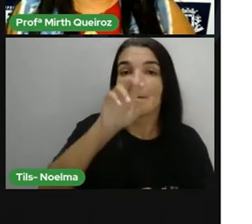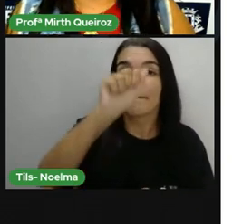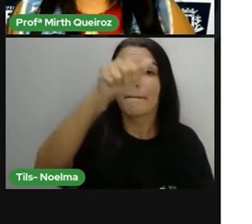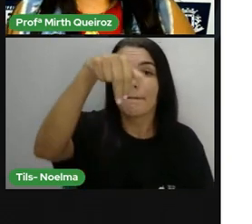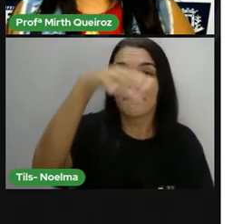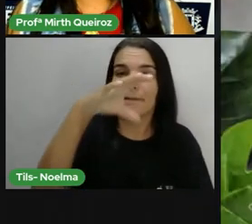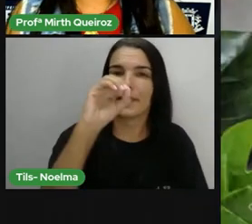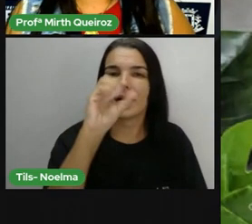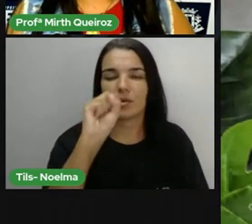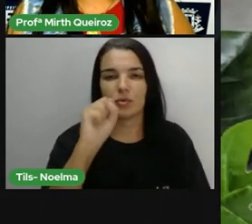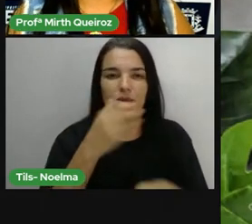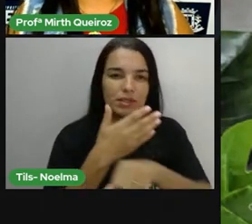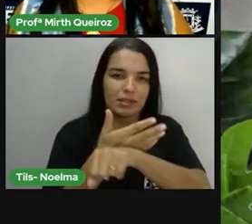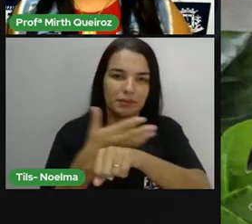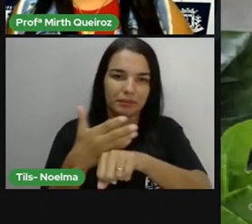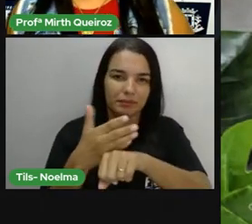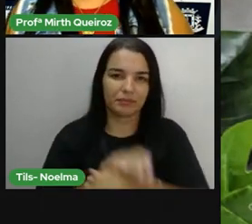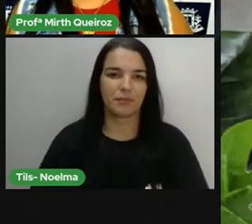rimas.